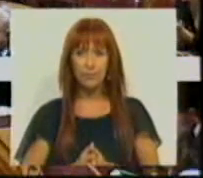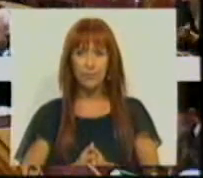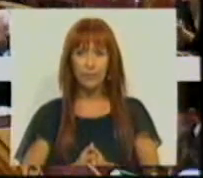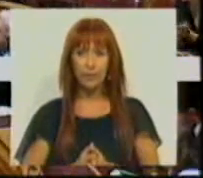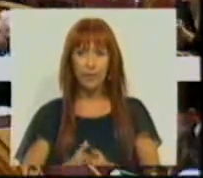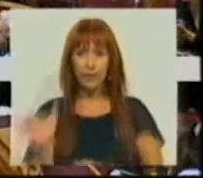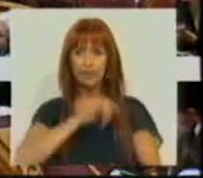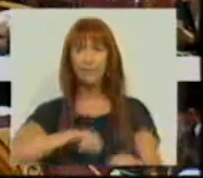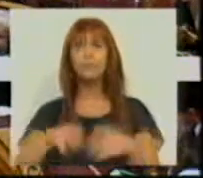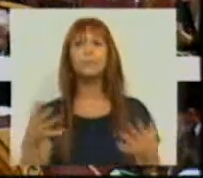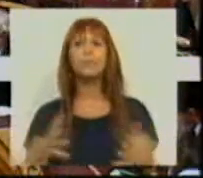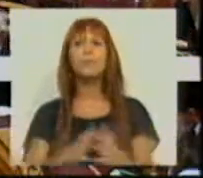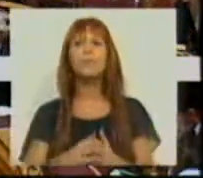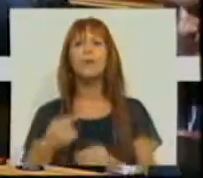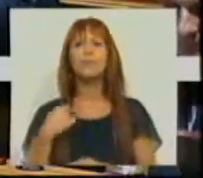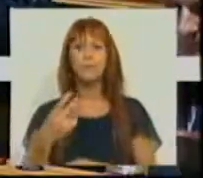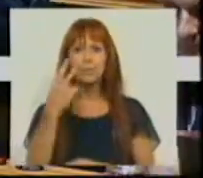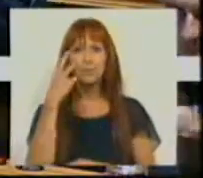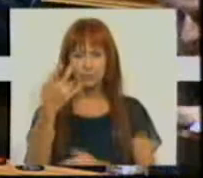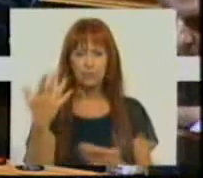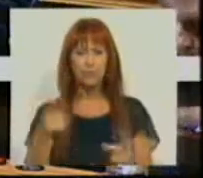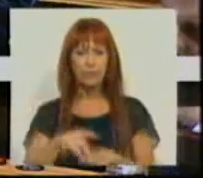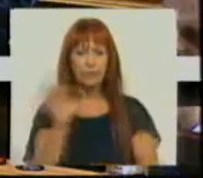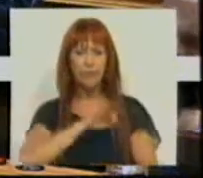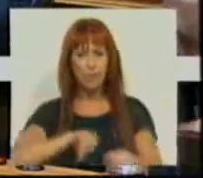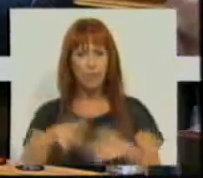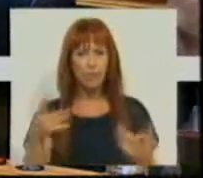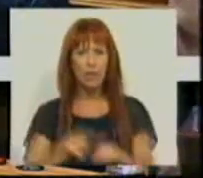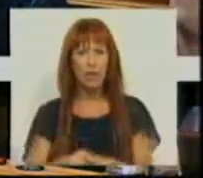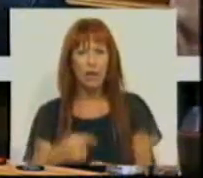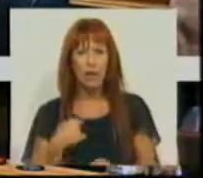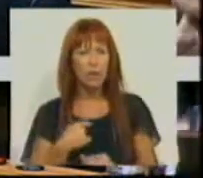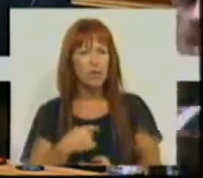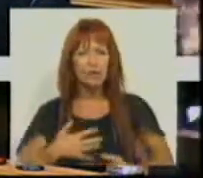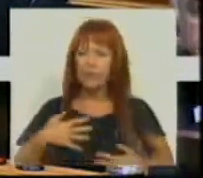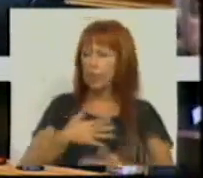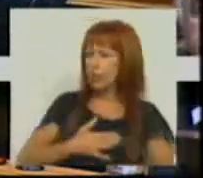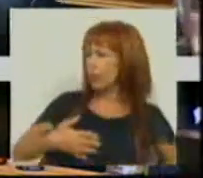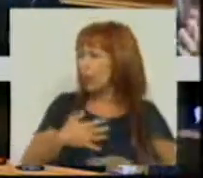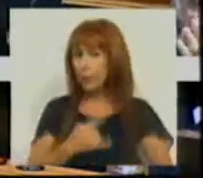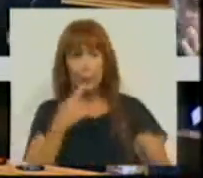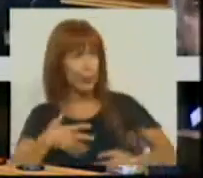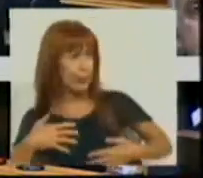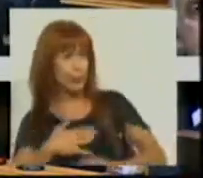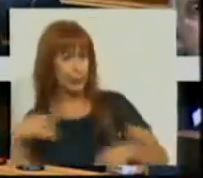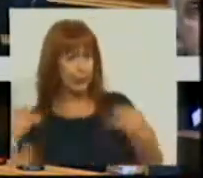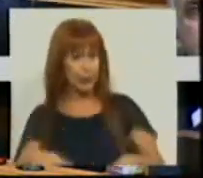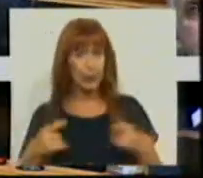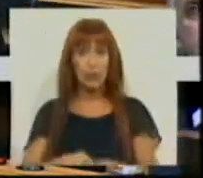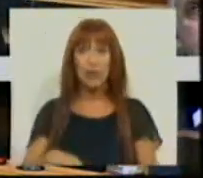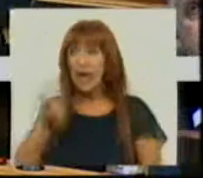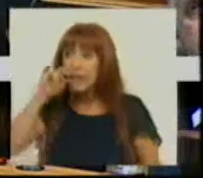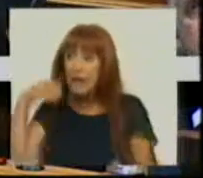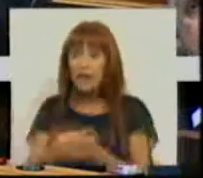Mas, Sr. Deputado, eu vejo que o Sr. Deputado está tão desconfortável, mas tão desconfortável, na